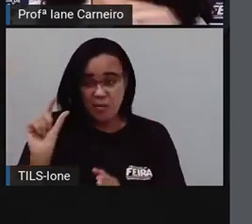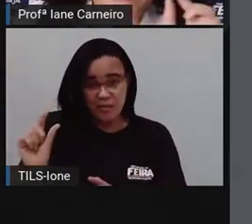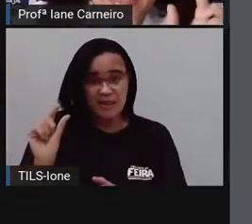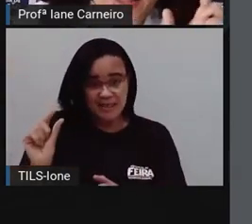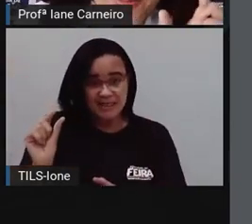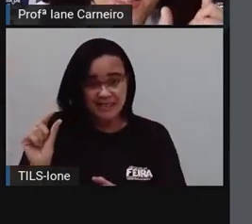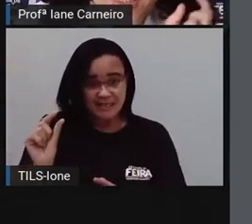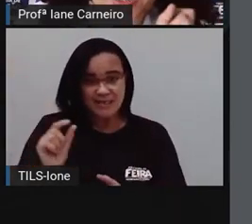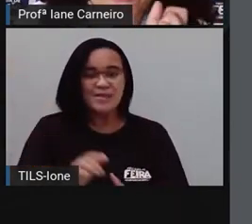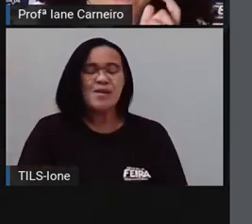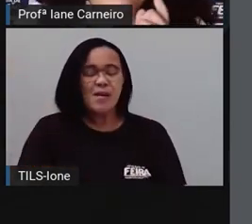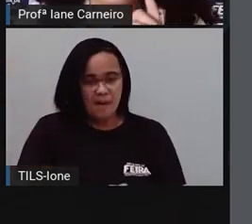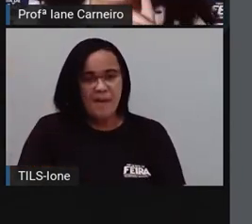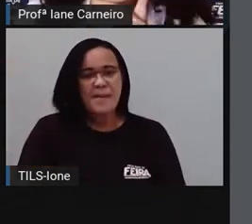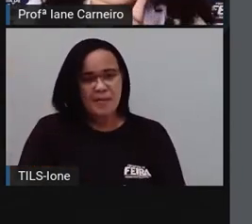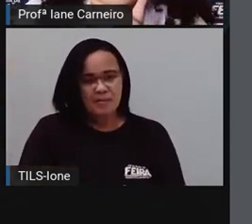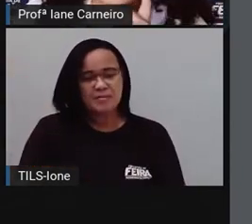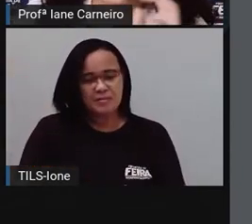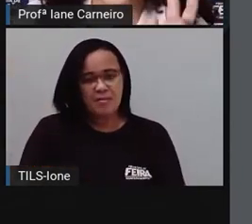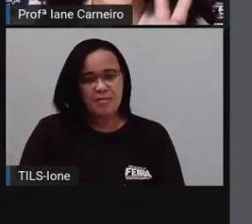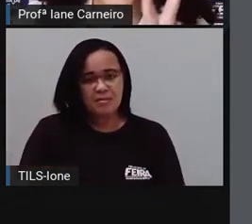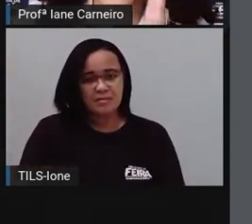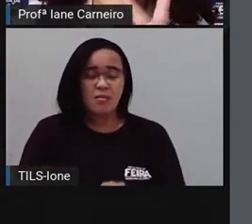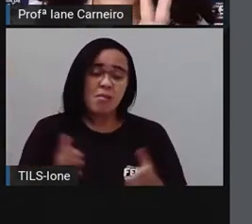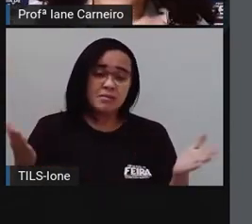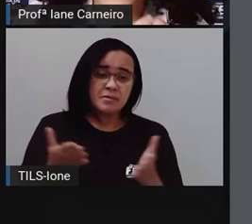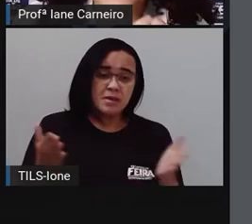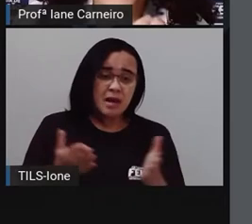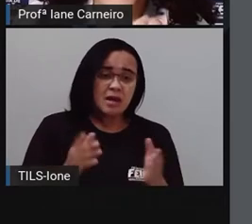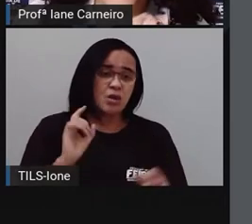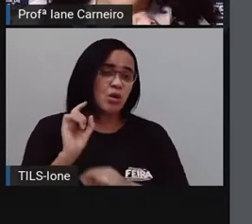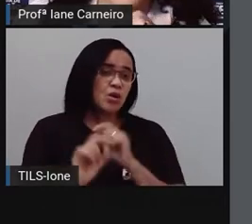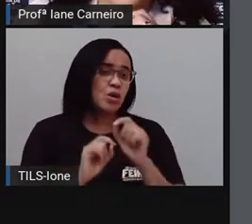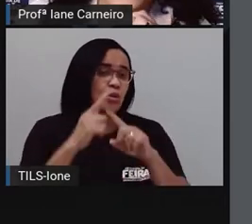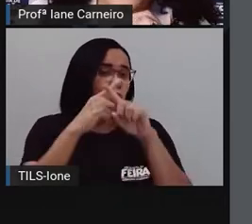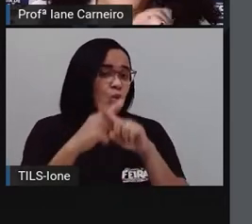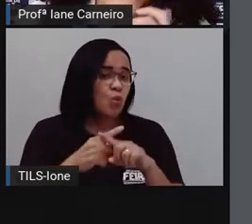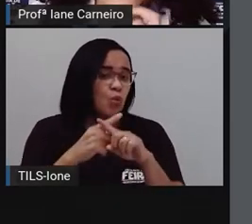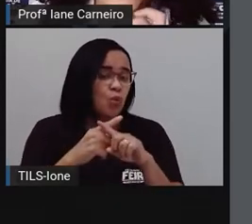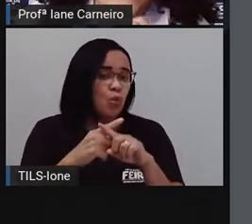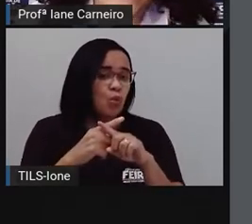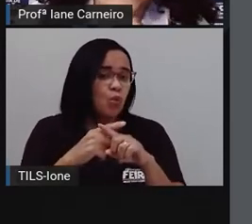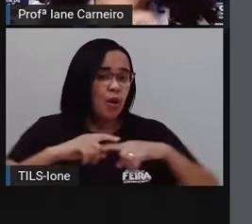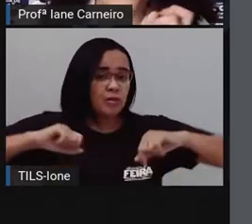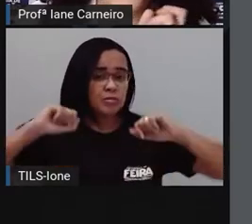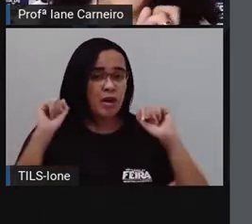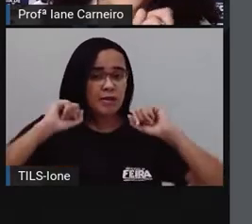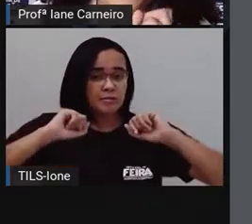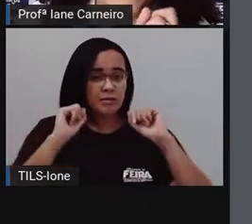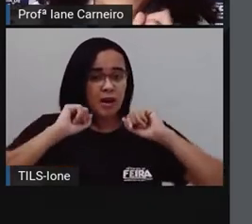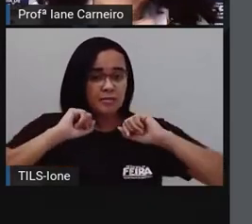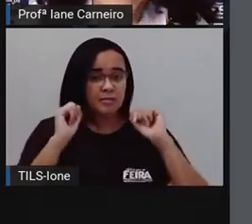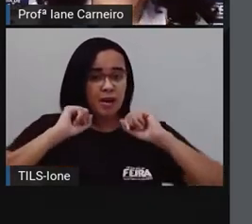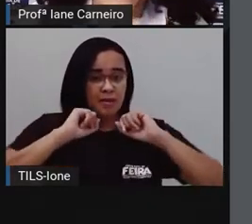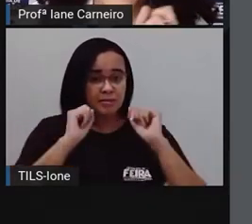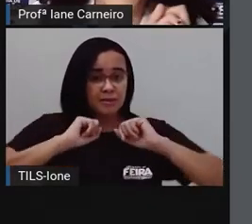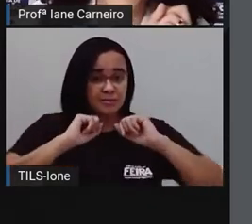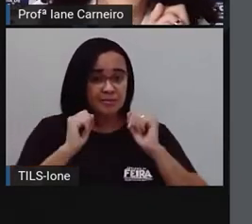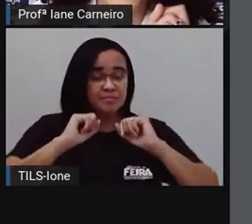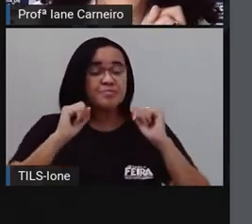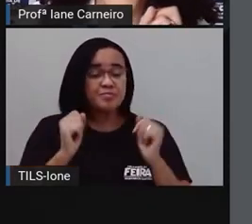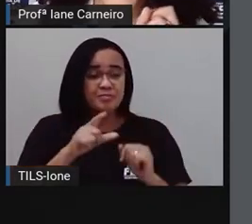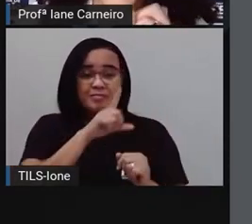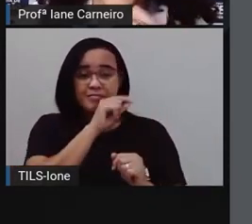Aquele macaquinho pequenininho. Agora, ó, o próximo desafio. Bata as asas como uma arara